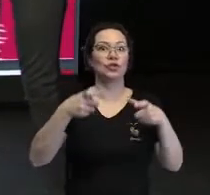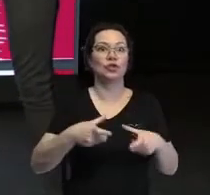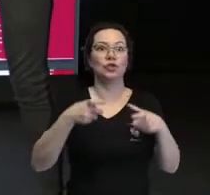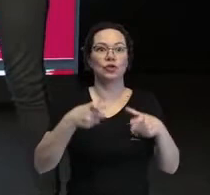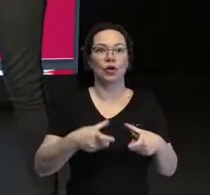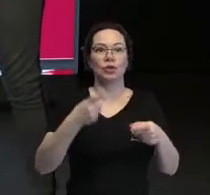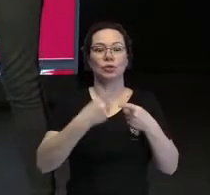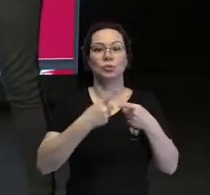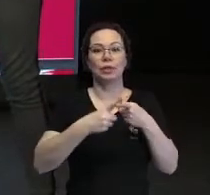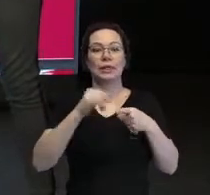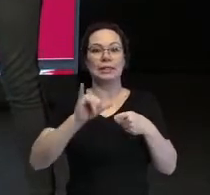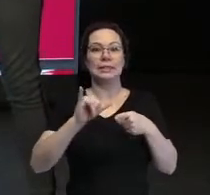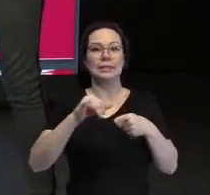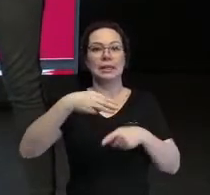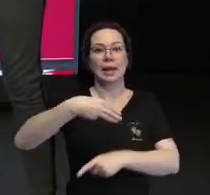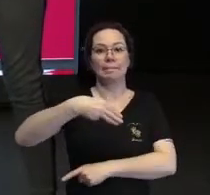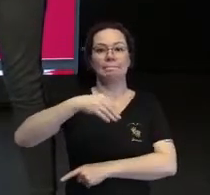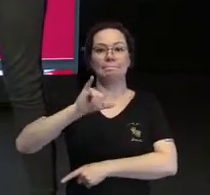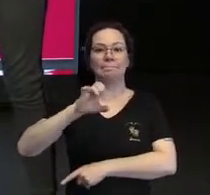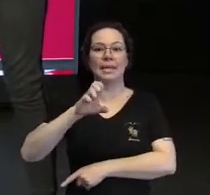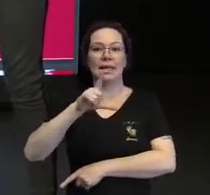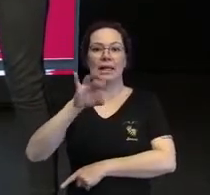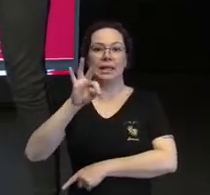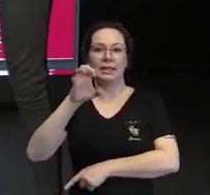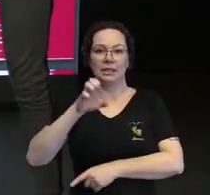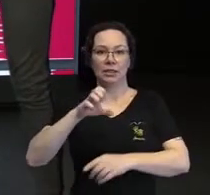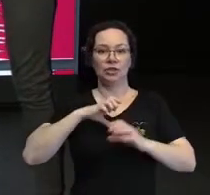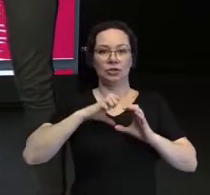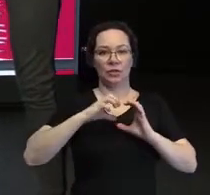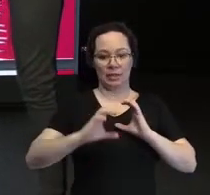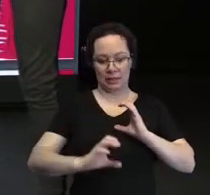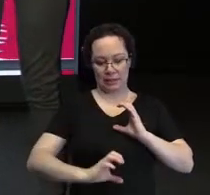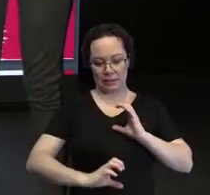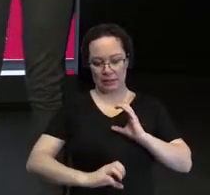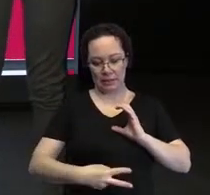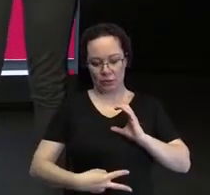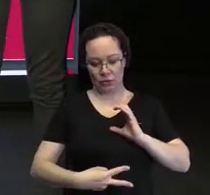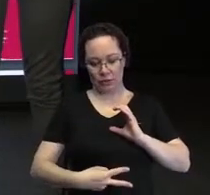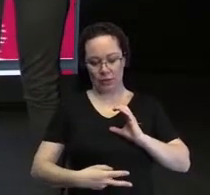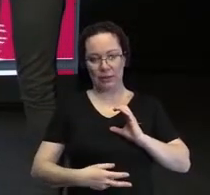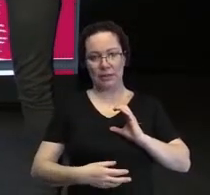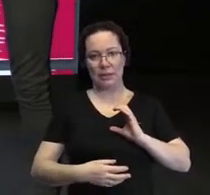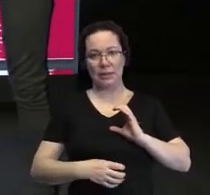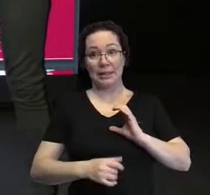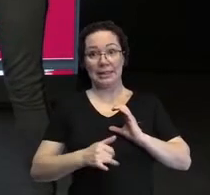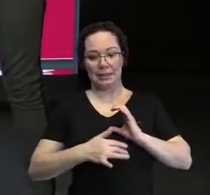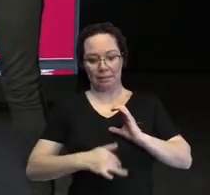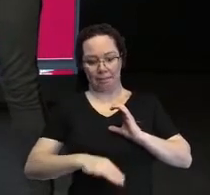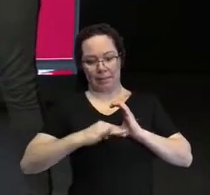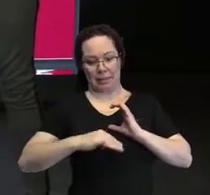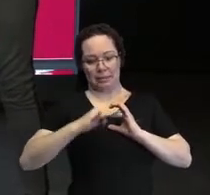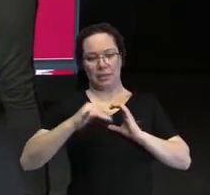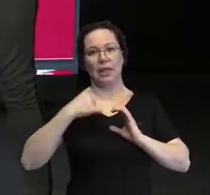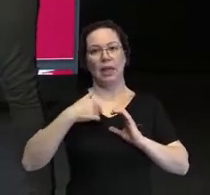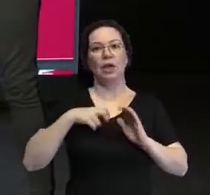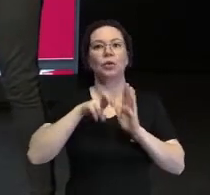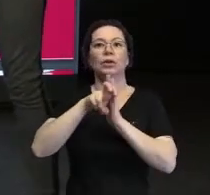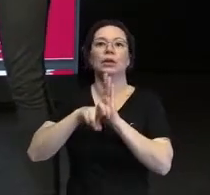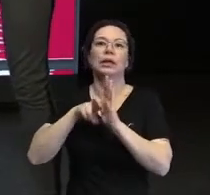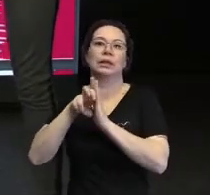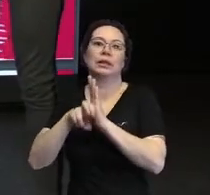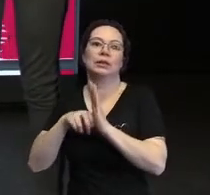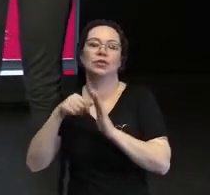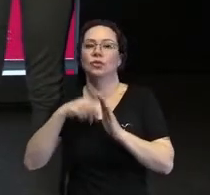Porque se essa mielite subisse acima da C3, eu provavelmente hoje estaria cadeirante, não